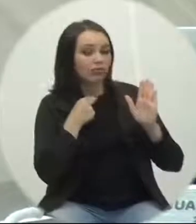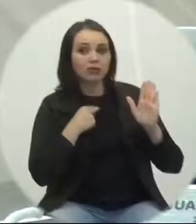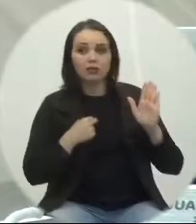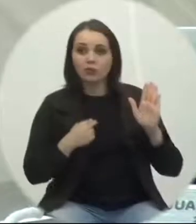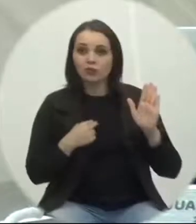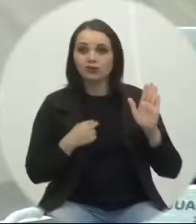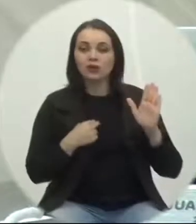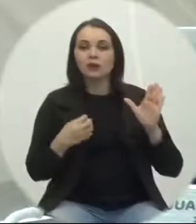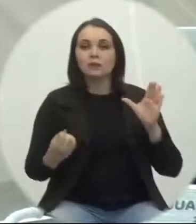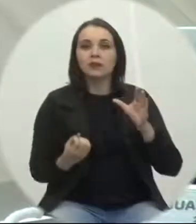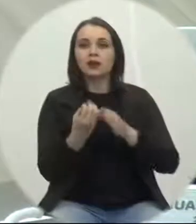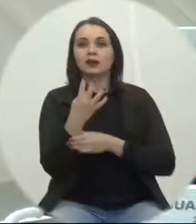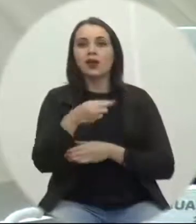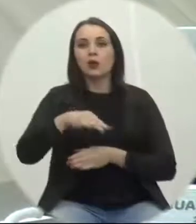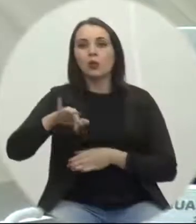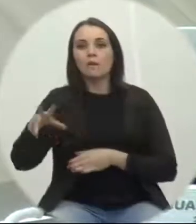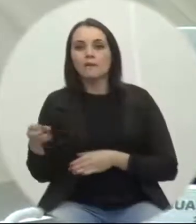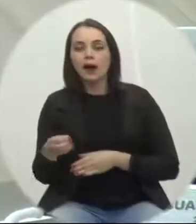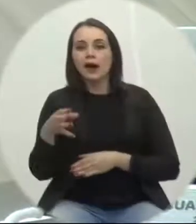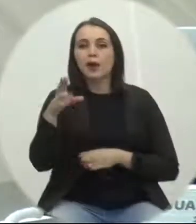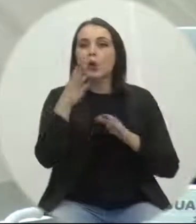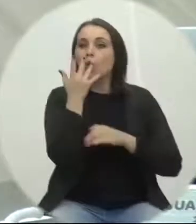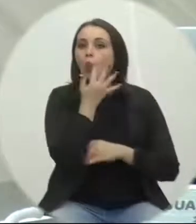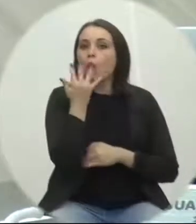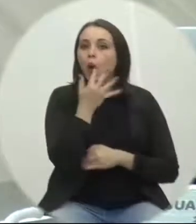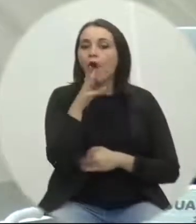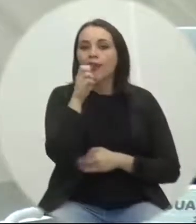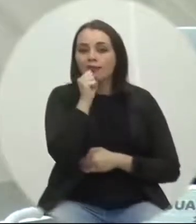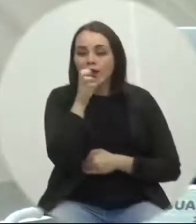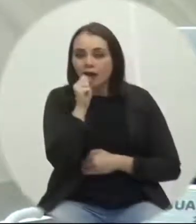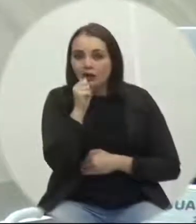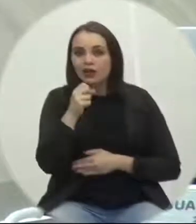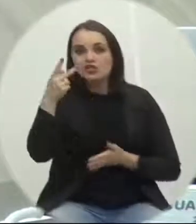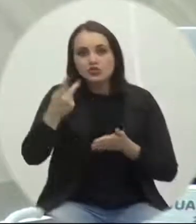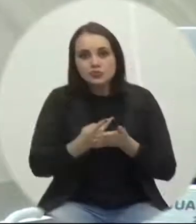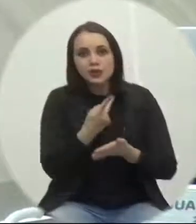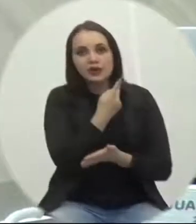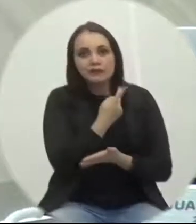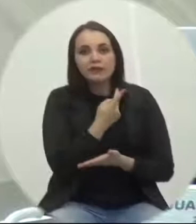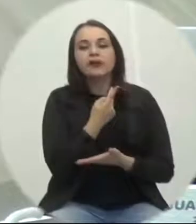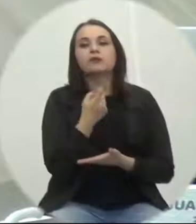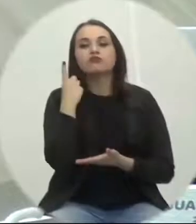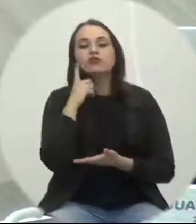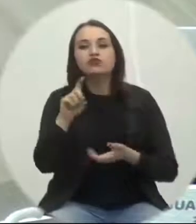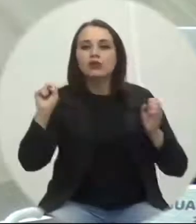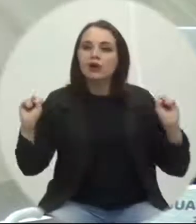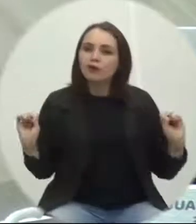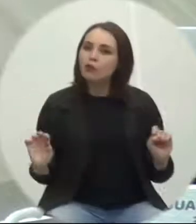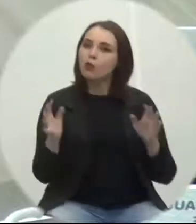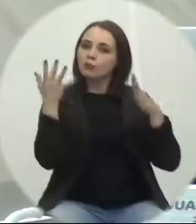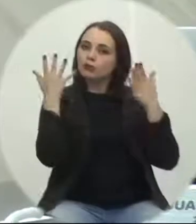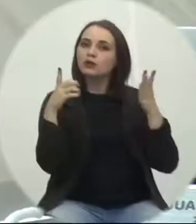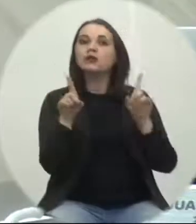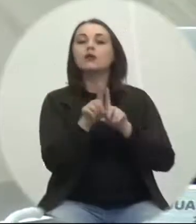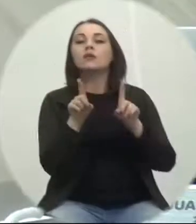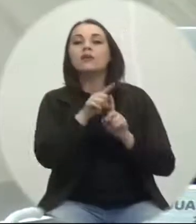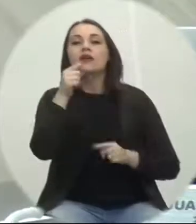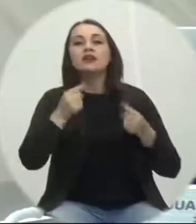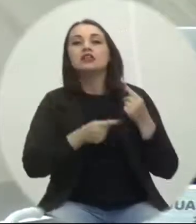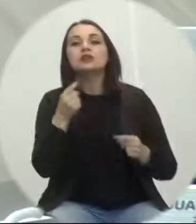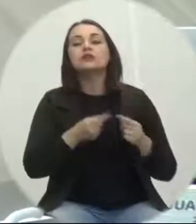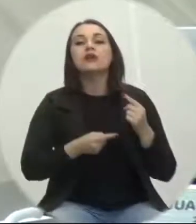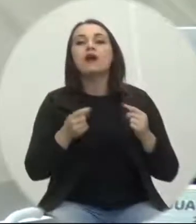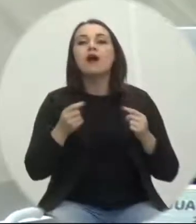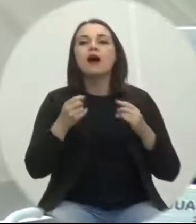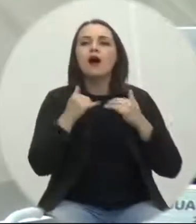Laranja no calendário oficial do município de eventos e datas comemorativas. Também se discutirá a campanha Maio Laranja